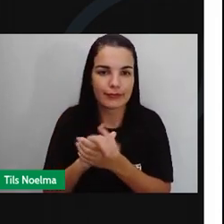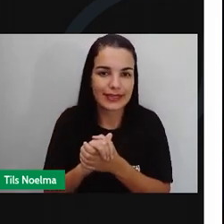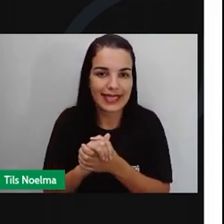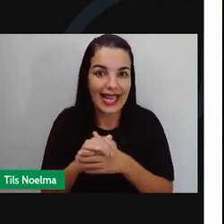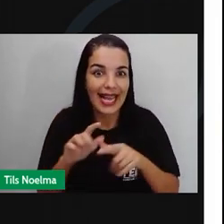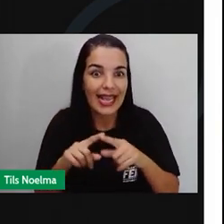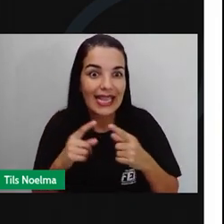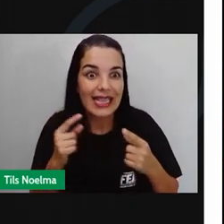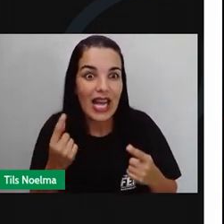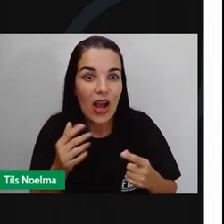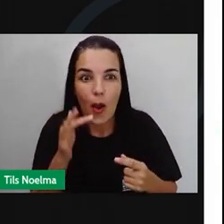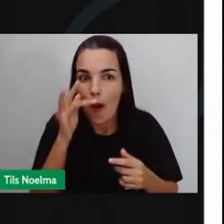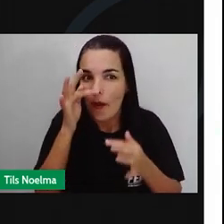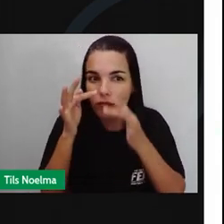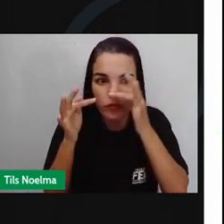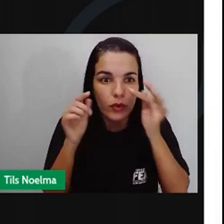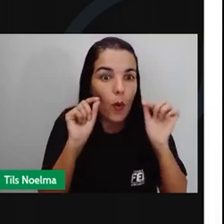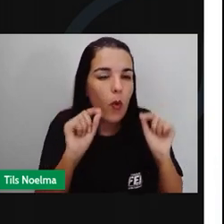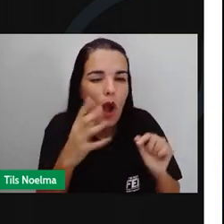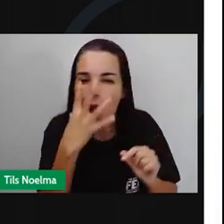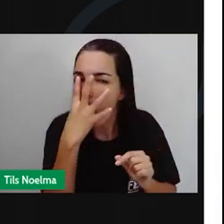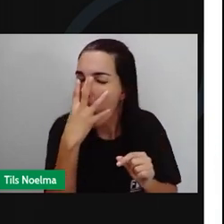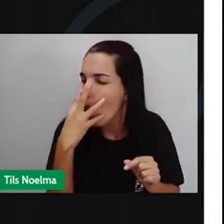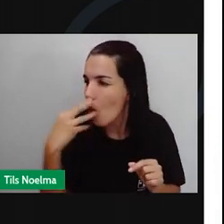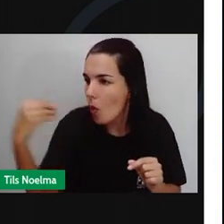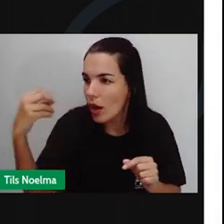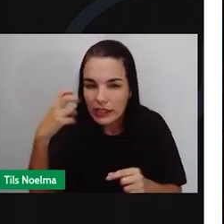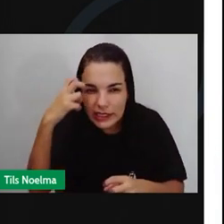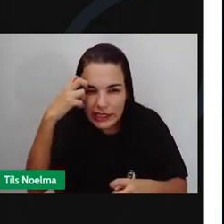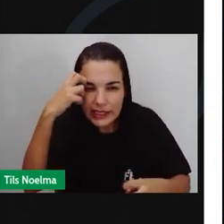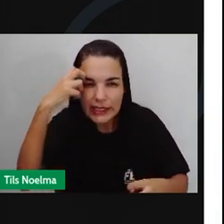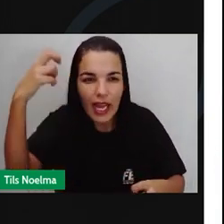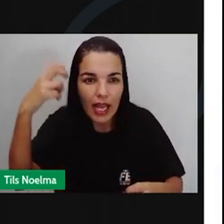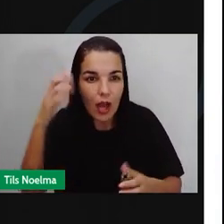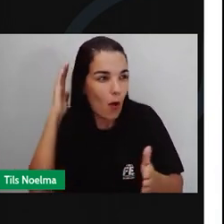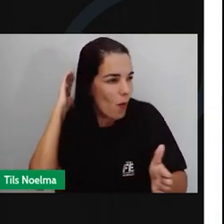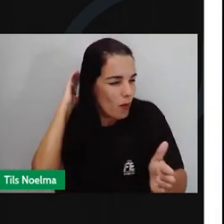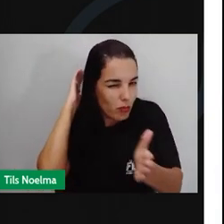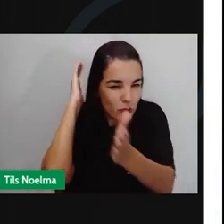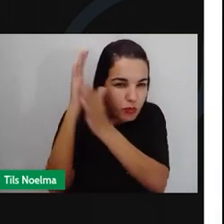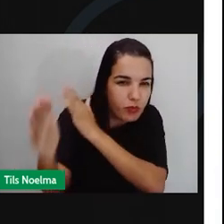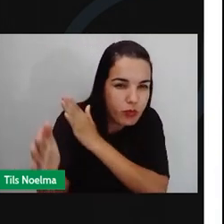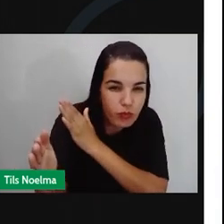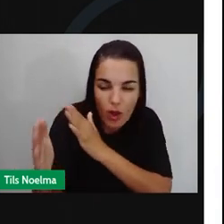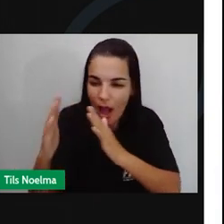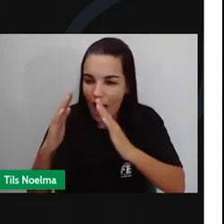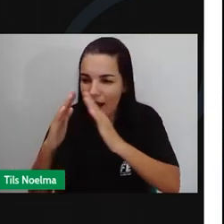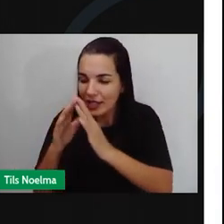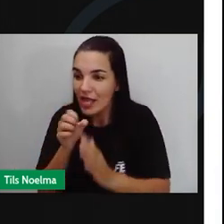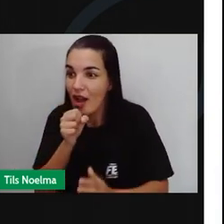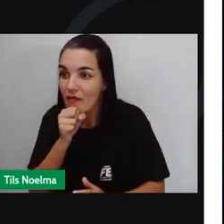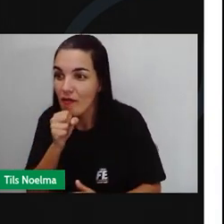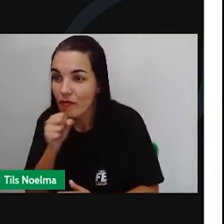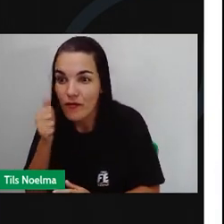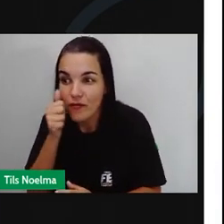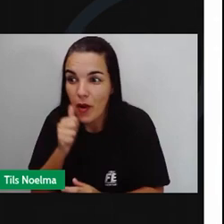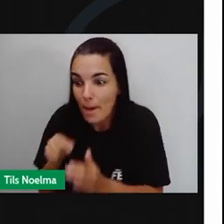pegava as flores O lobo O que era muito esperto Correu para a casa da vovó Chegou na casa da vovó